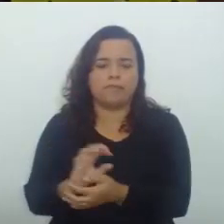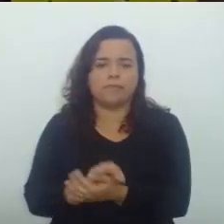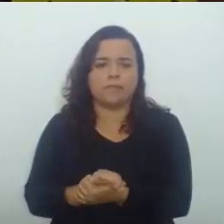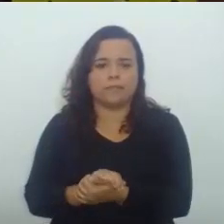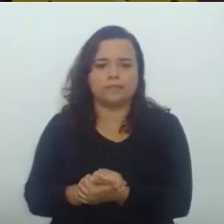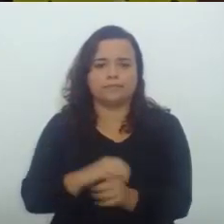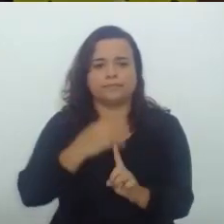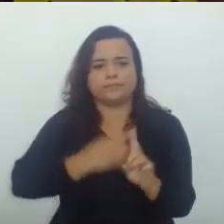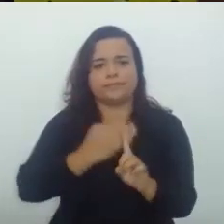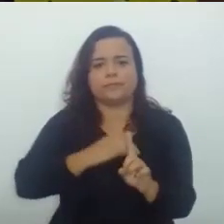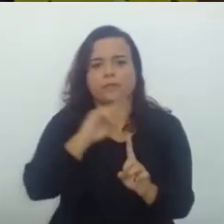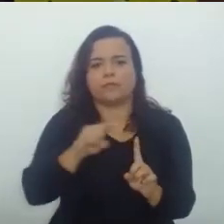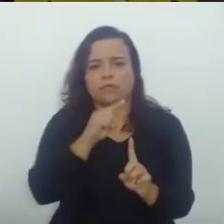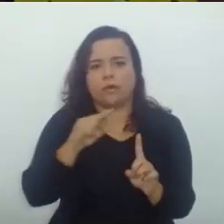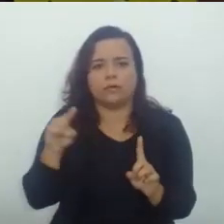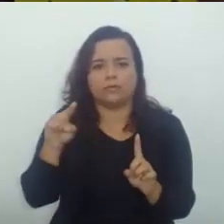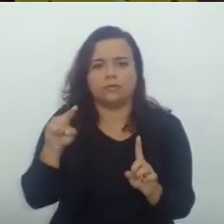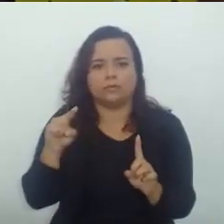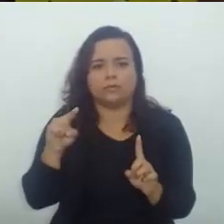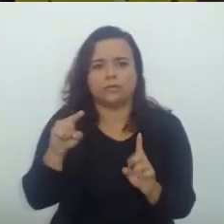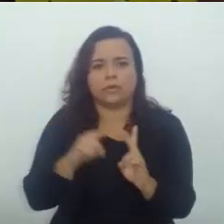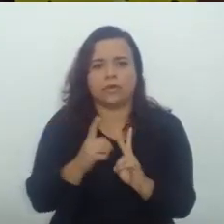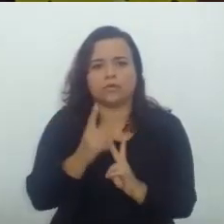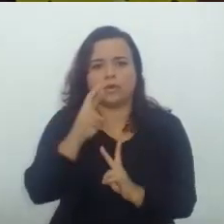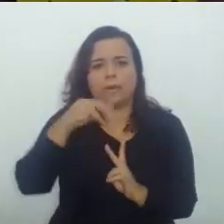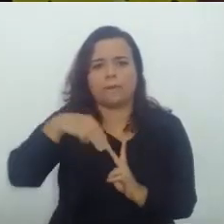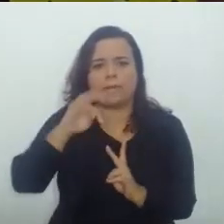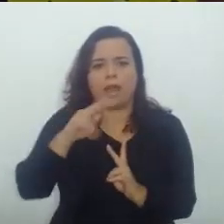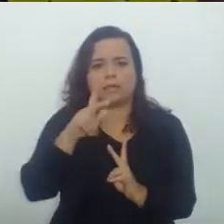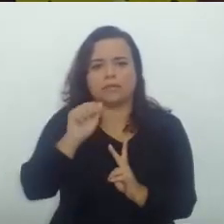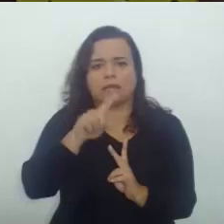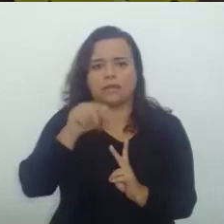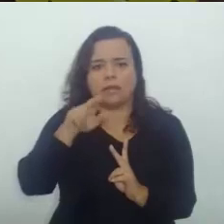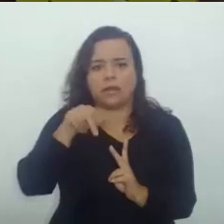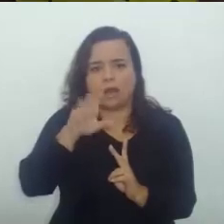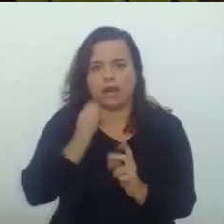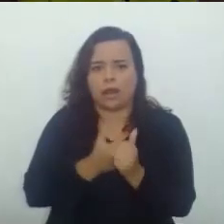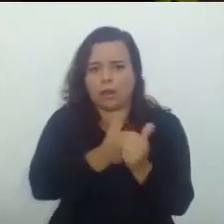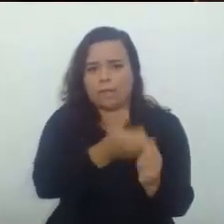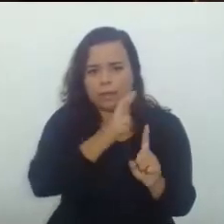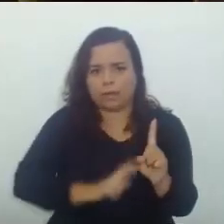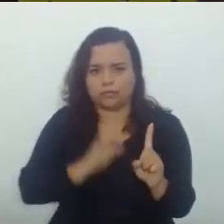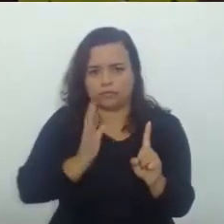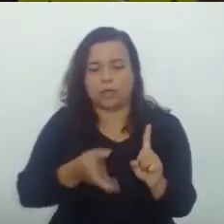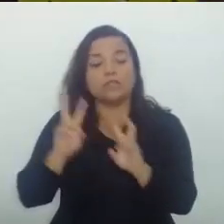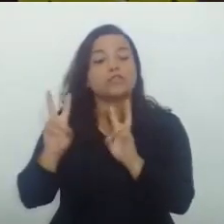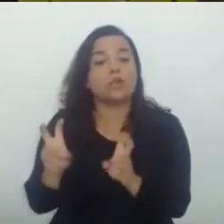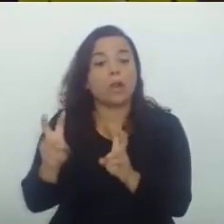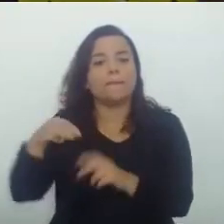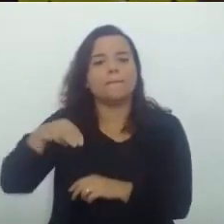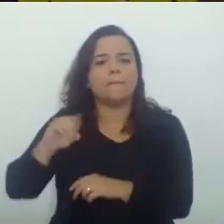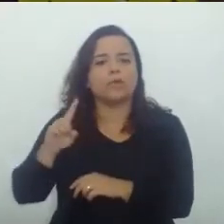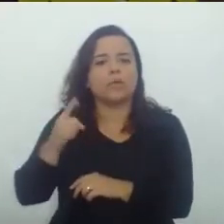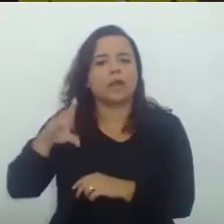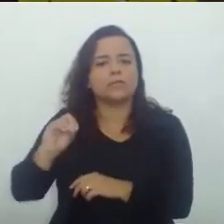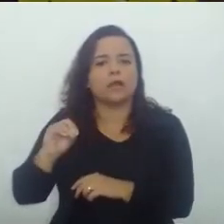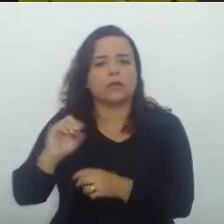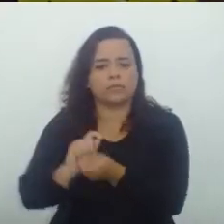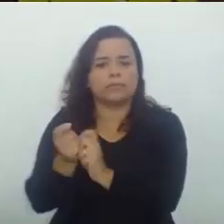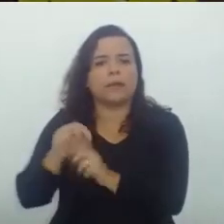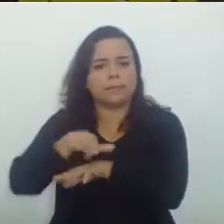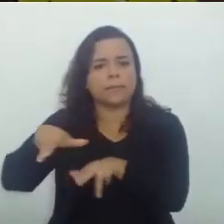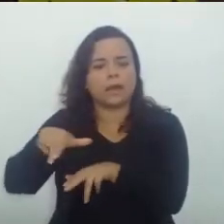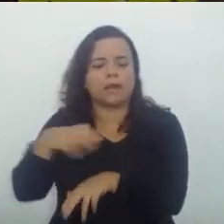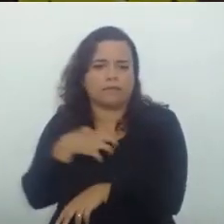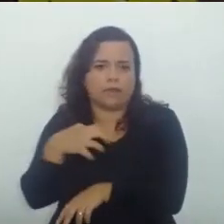Desembargador João Rebouças Doutora Marta Daniele Já acompanha O relator Pergunta Quanto a modulação Dos efeitos Acompanha o relator Ou